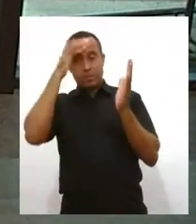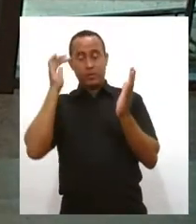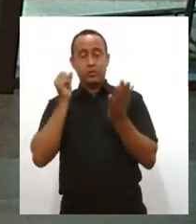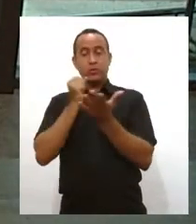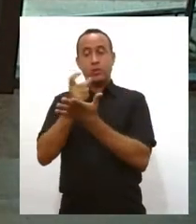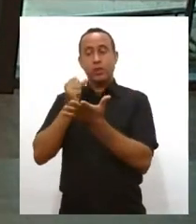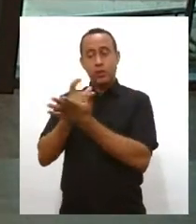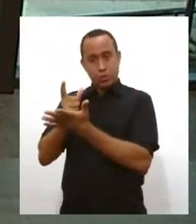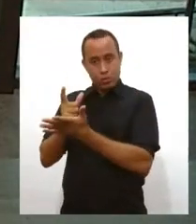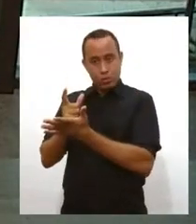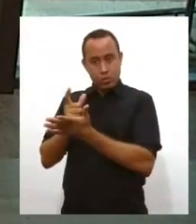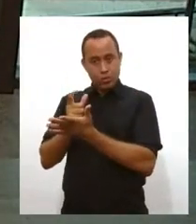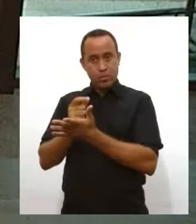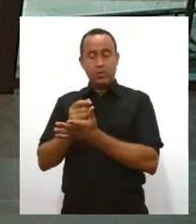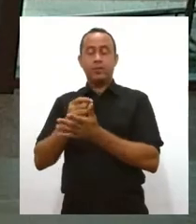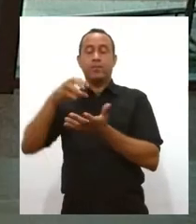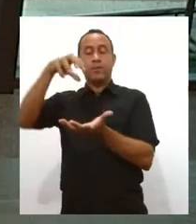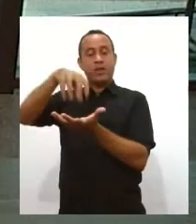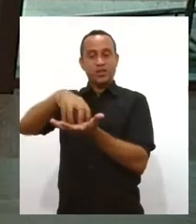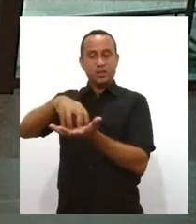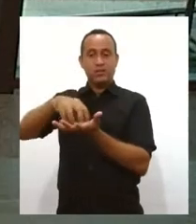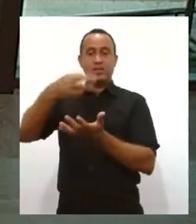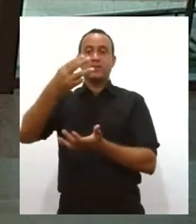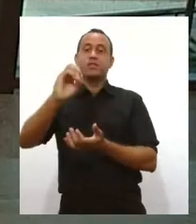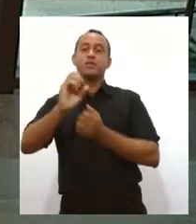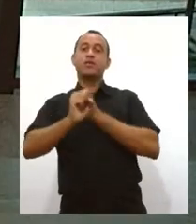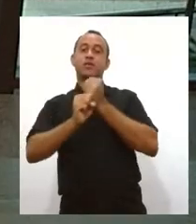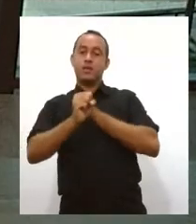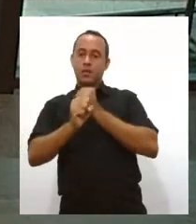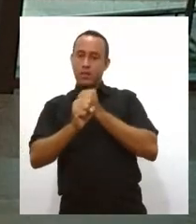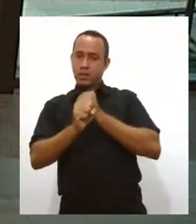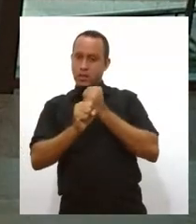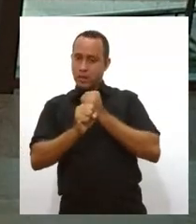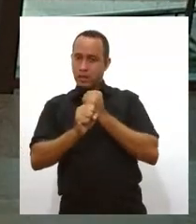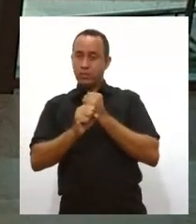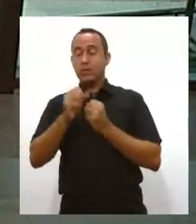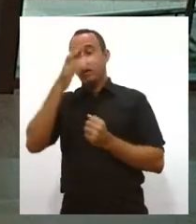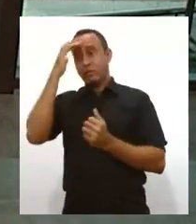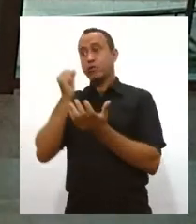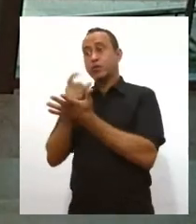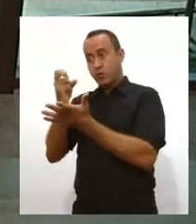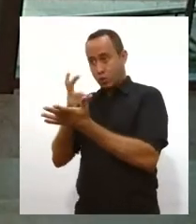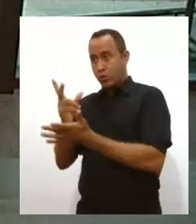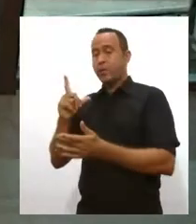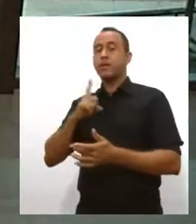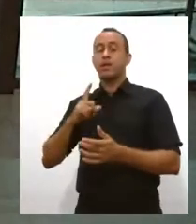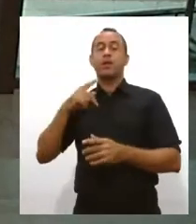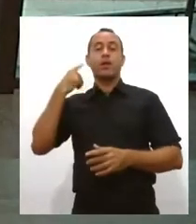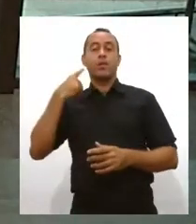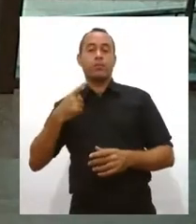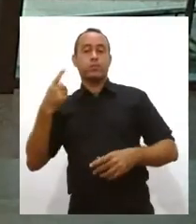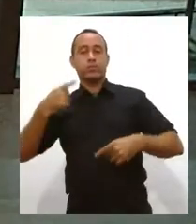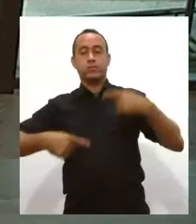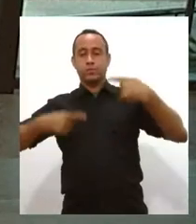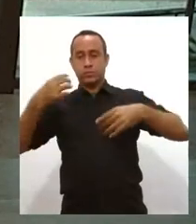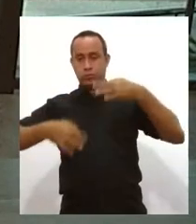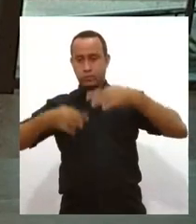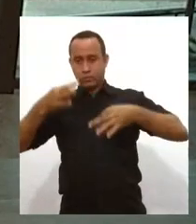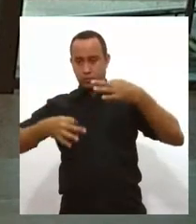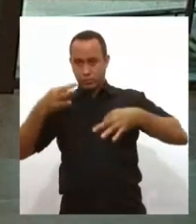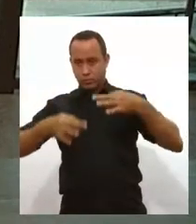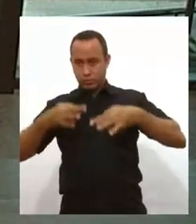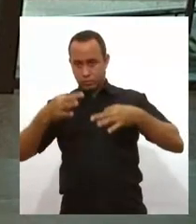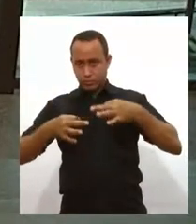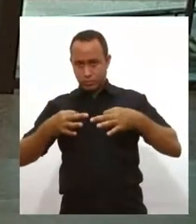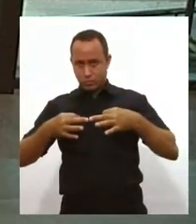setembro, completa 30 anos. É um ganho para todos nós, consumidores, né? A promotora de justiça, Eusa Missano, da Promotoria